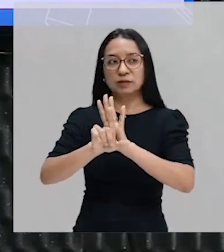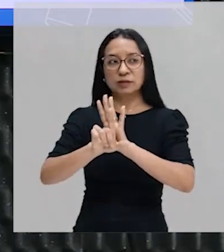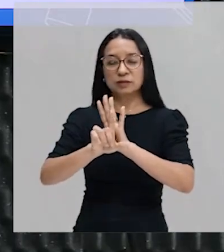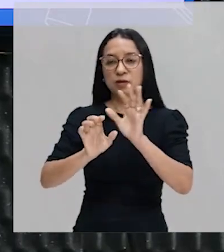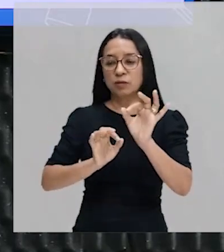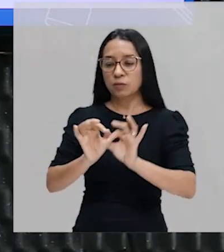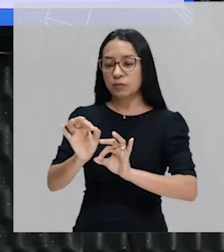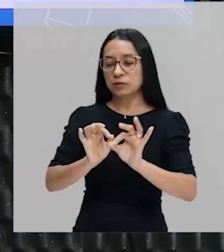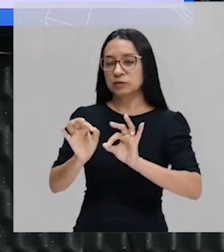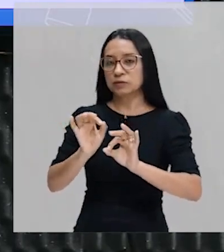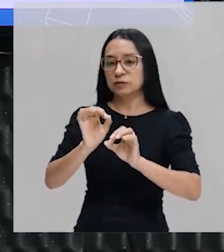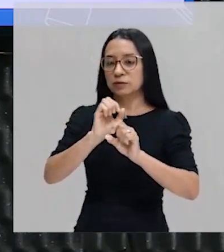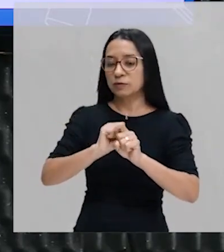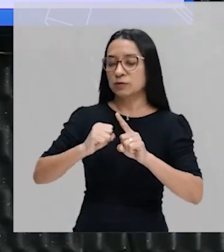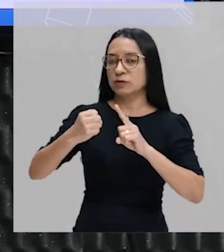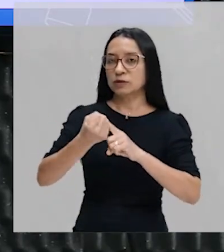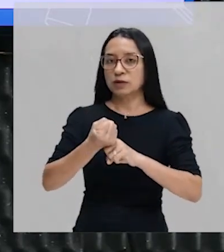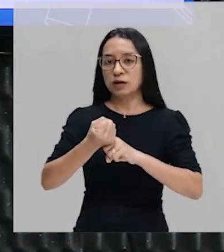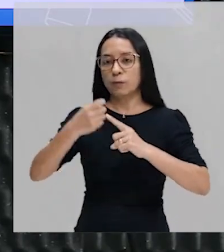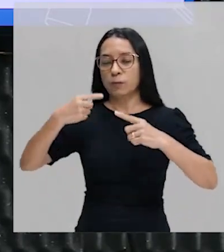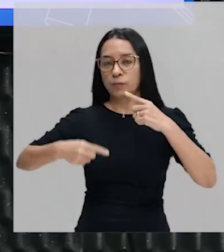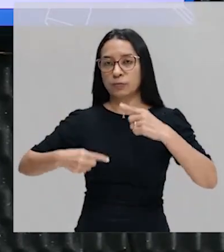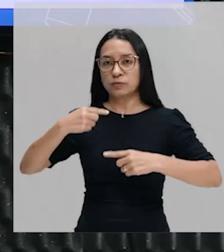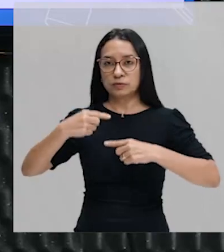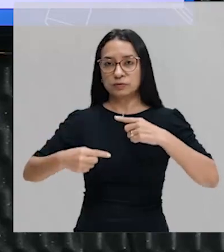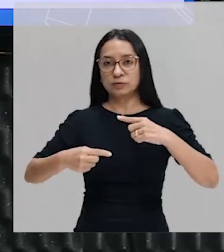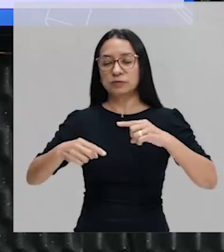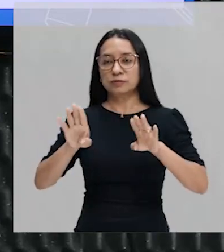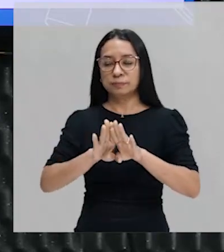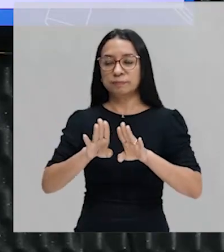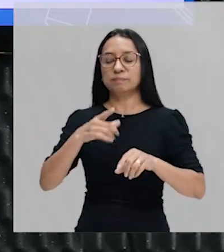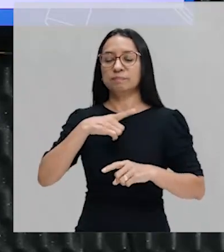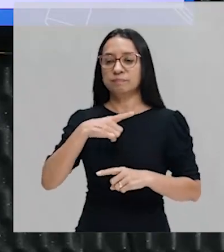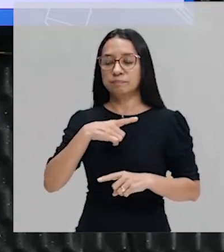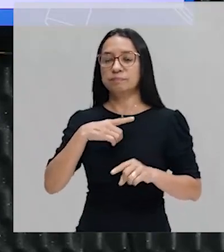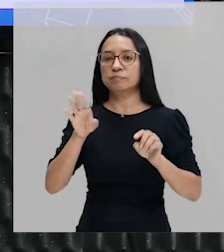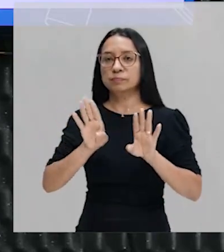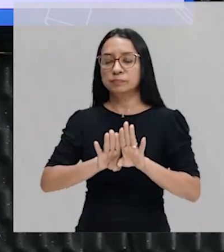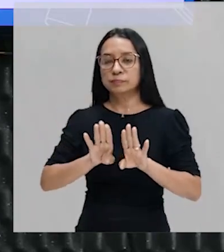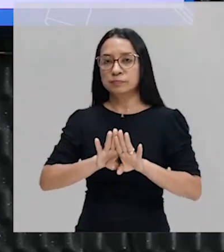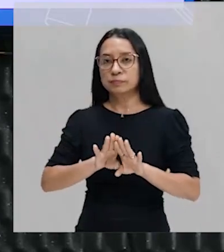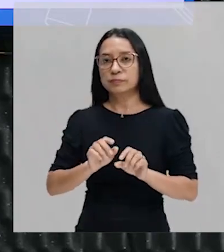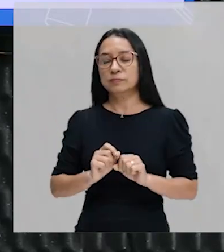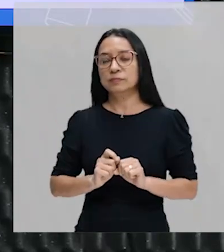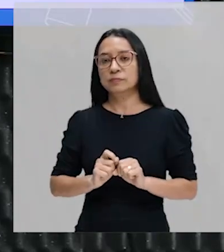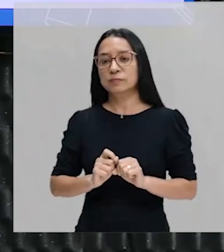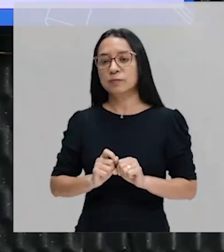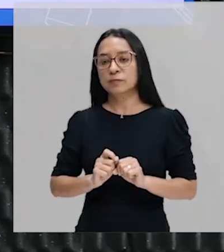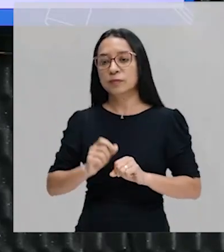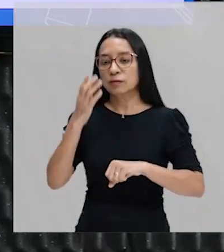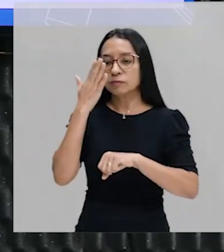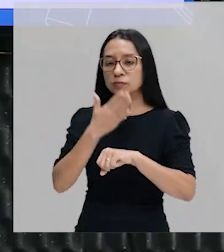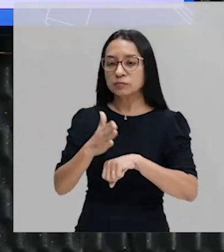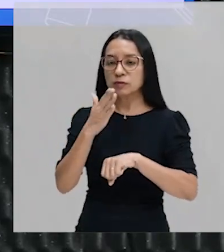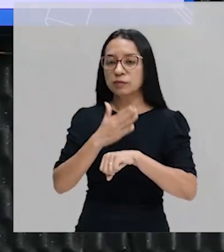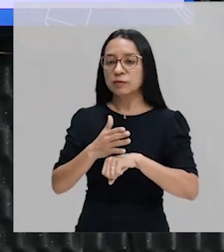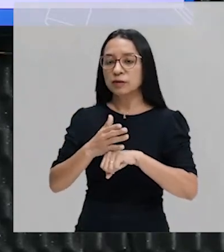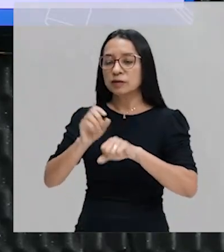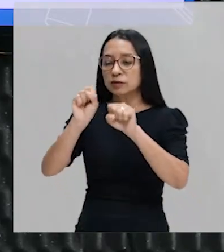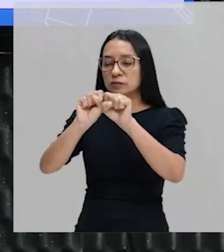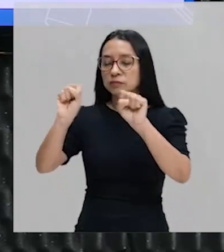sua organização social, sua organização política. Temos também uma prática de